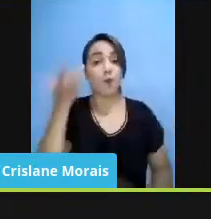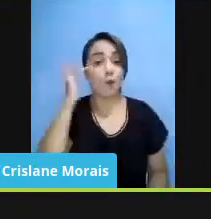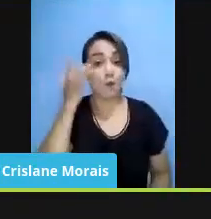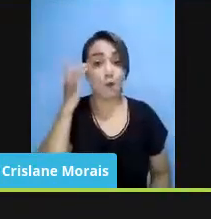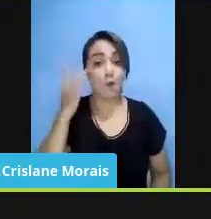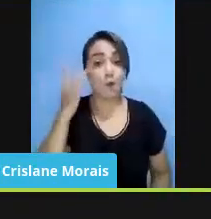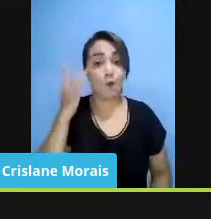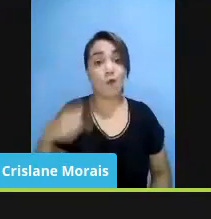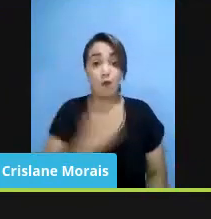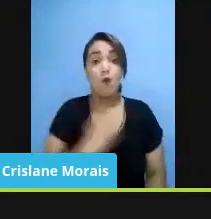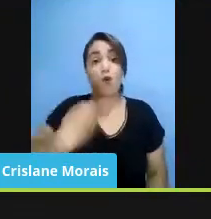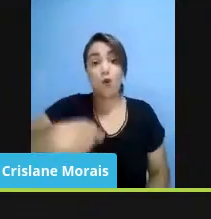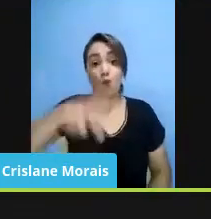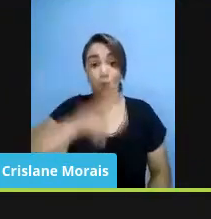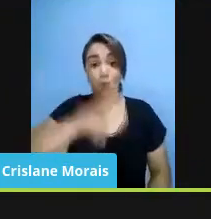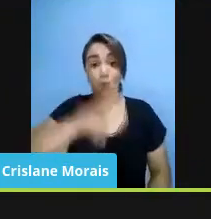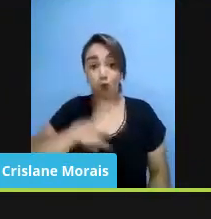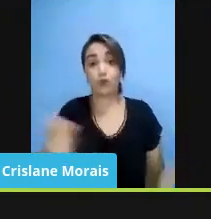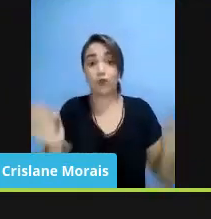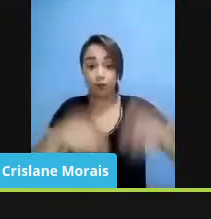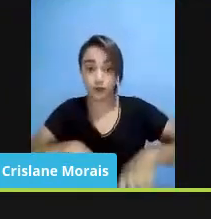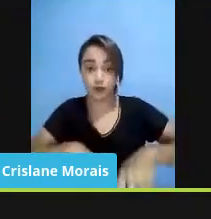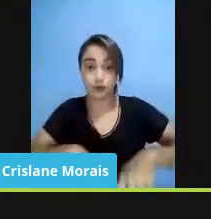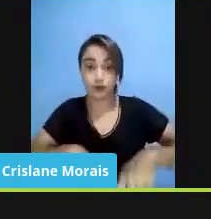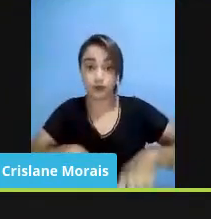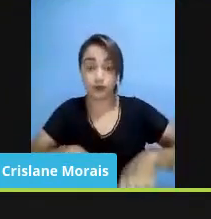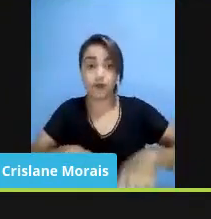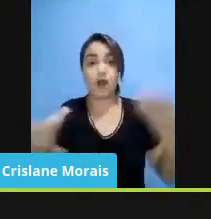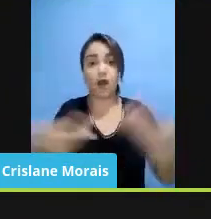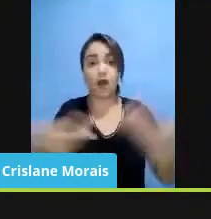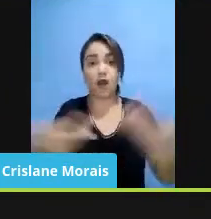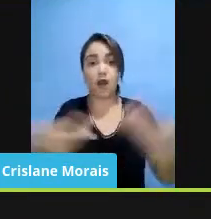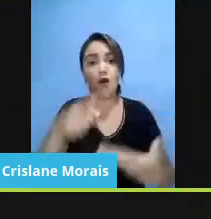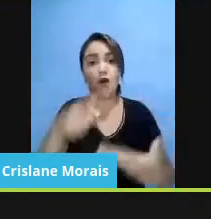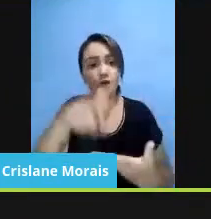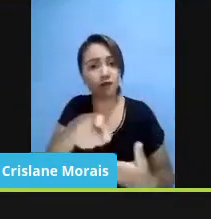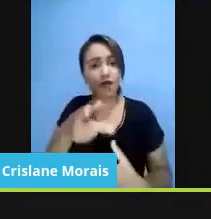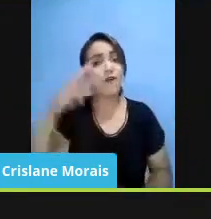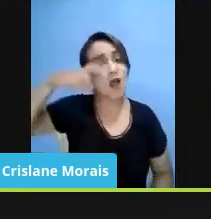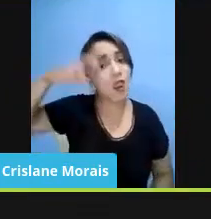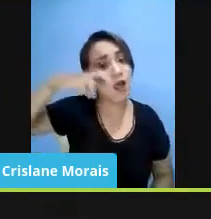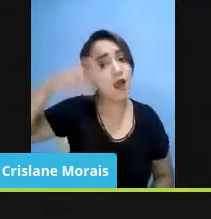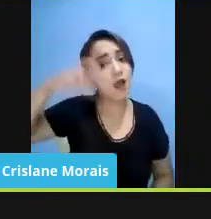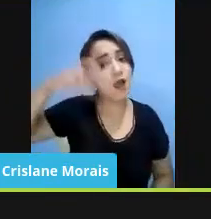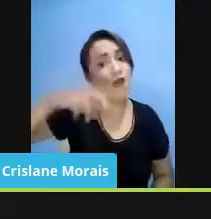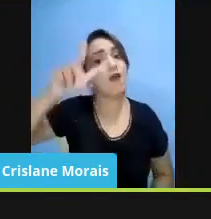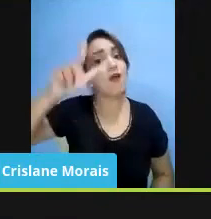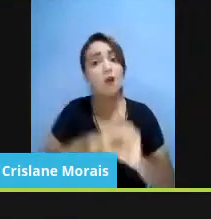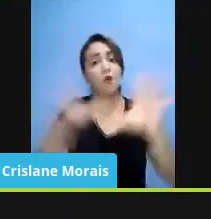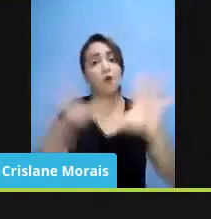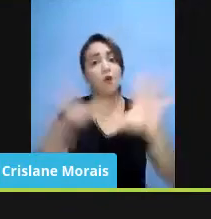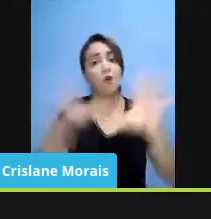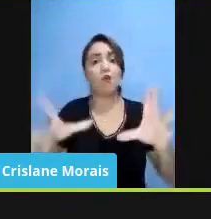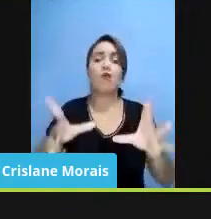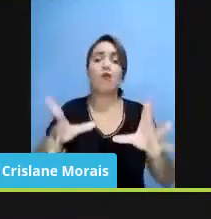os instrumentos possíveis, como esse. Agora, o vocês estão fazendo é uma luta por democracia nesse espaço virtual. Eu participei do acampamento